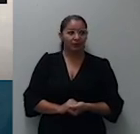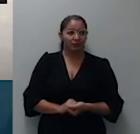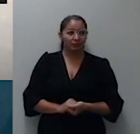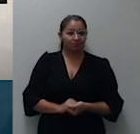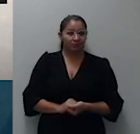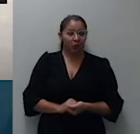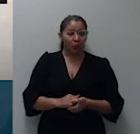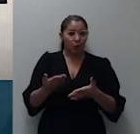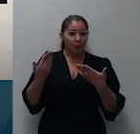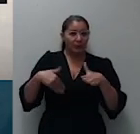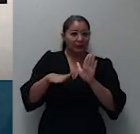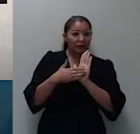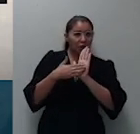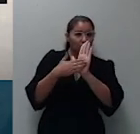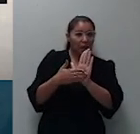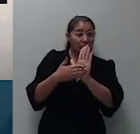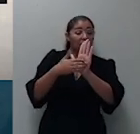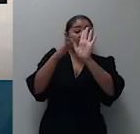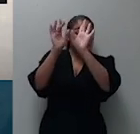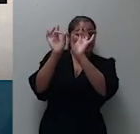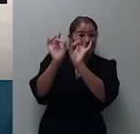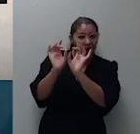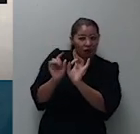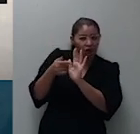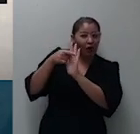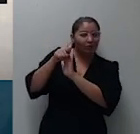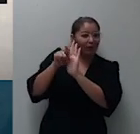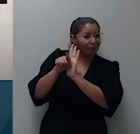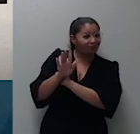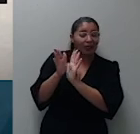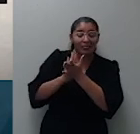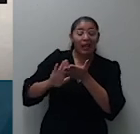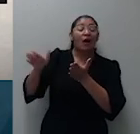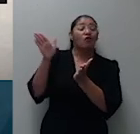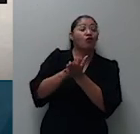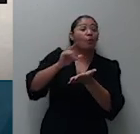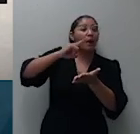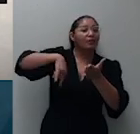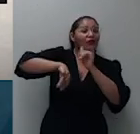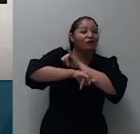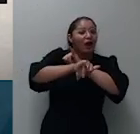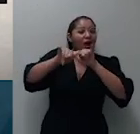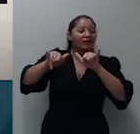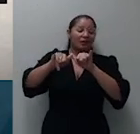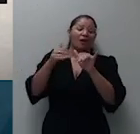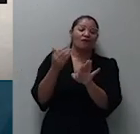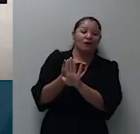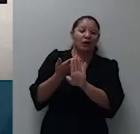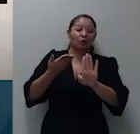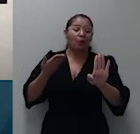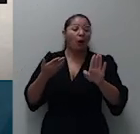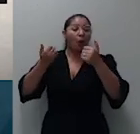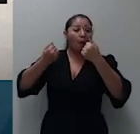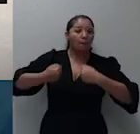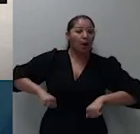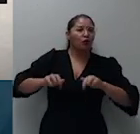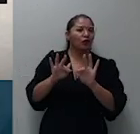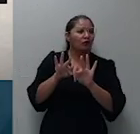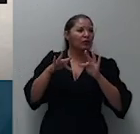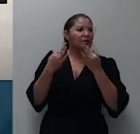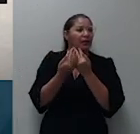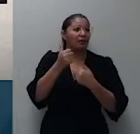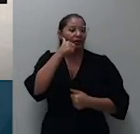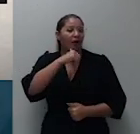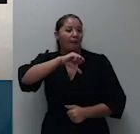especificamente para essa finalidade não há nos autos notícias de ter sido afastado o poder familiar da mãe a qual